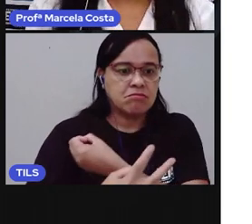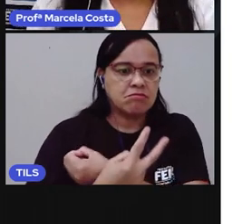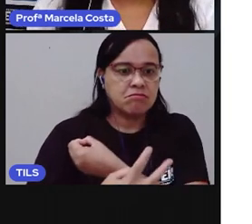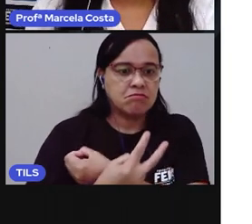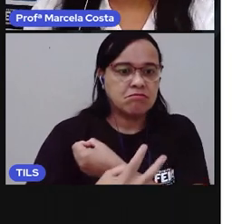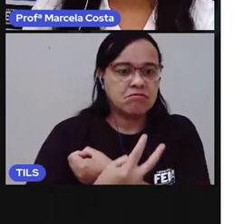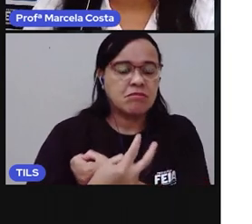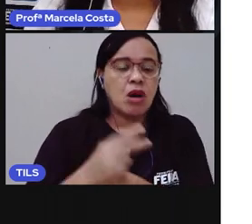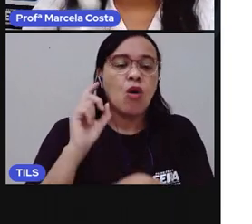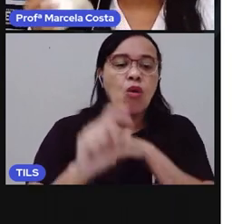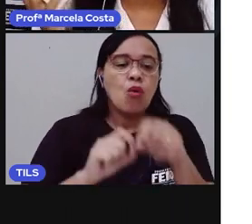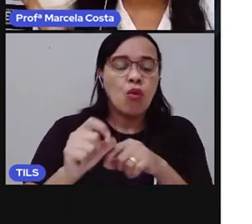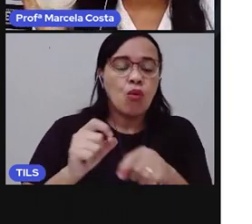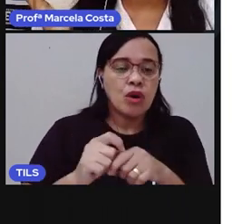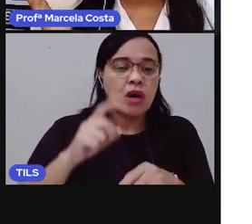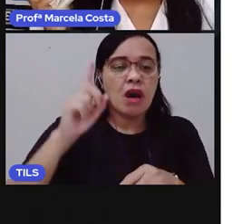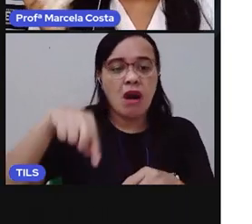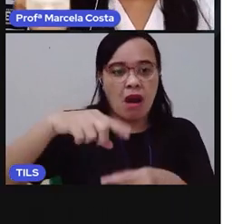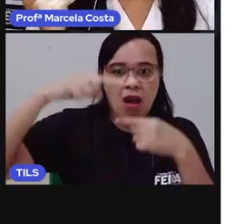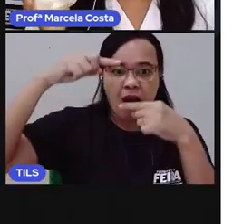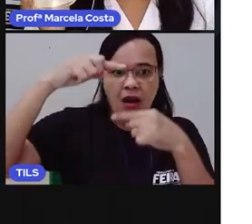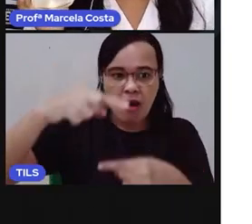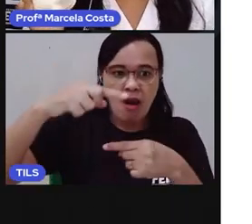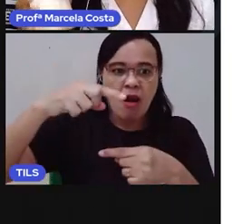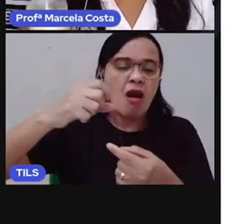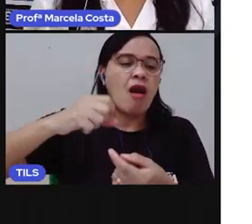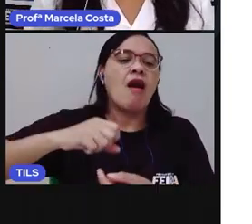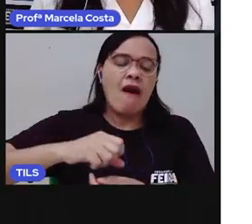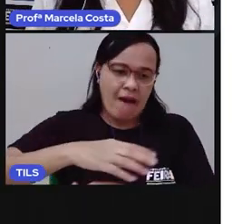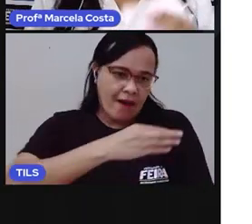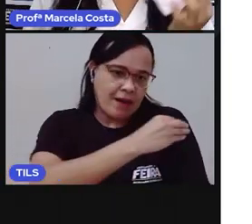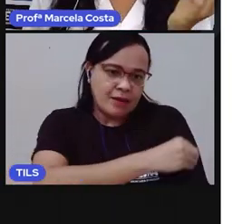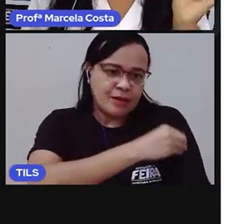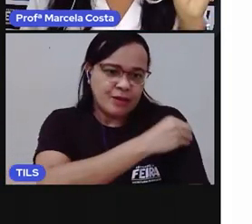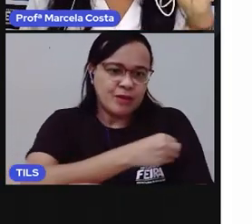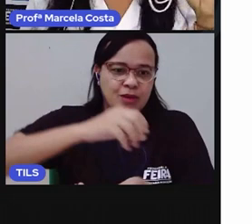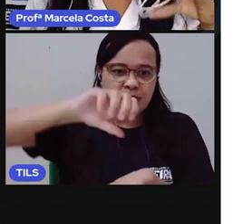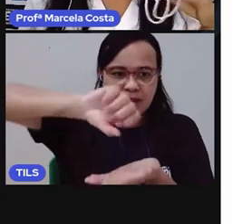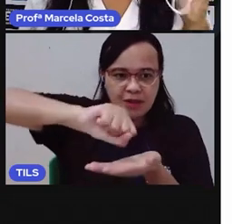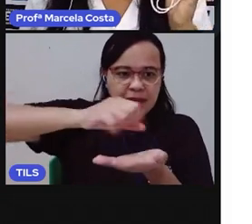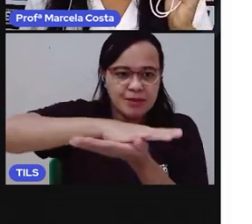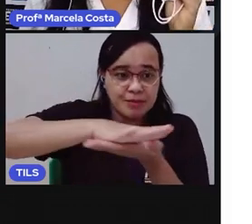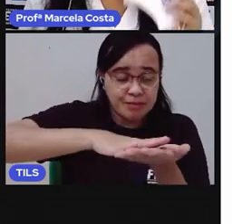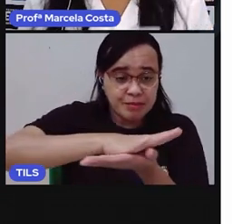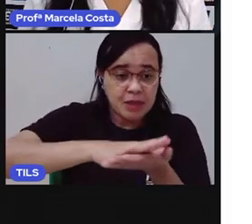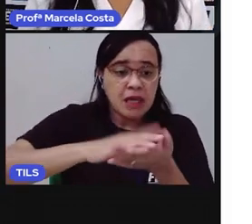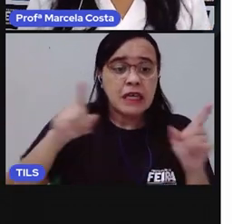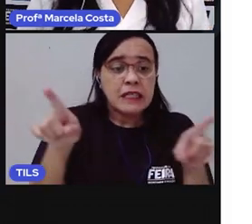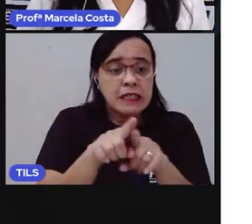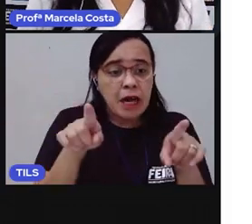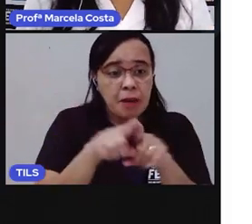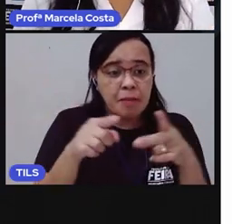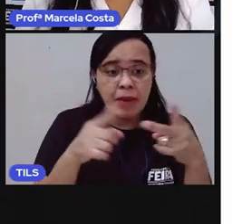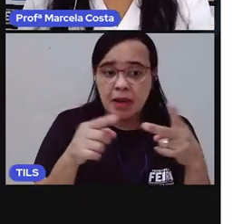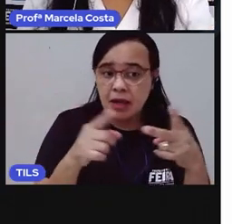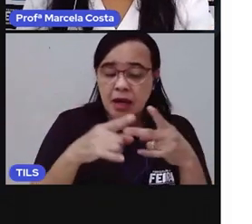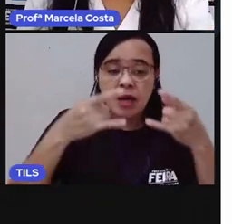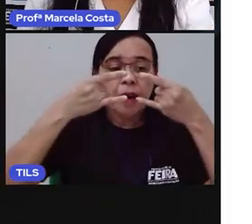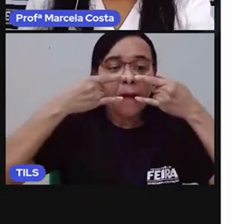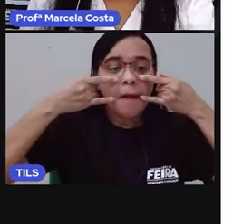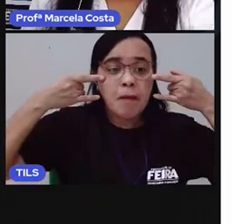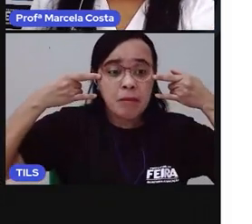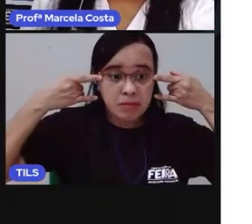sempre, ó, pra onde eu vou, eu carrego um álcool, gel e a minha máscara. Aí, é a minha